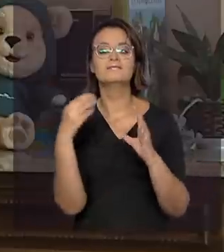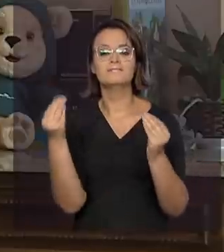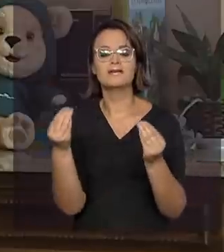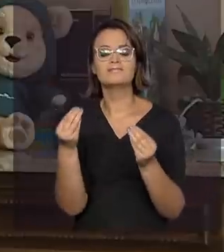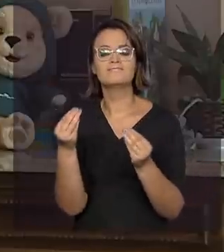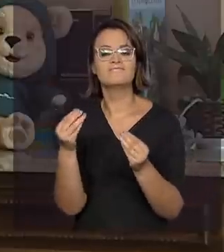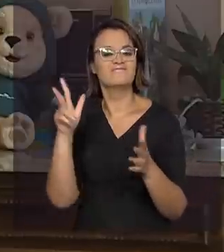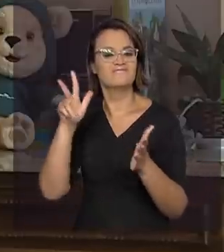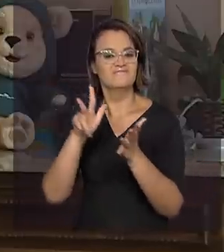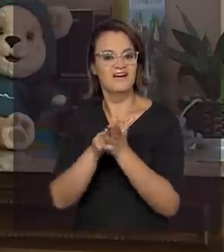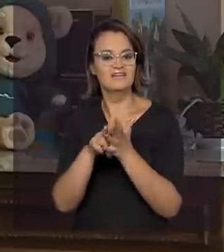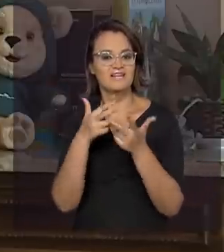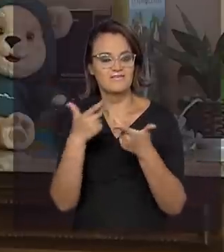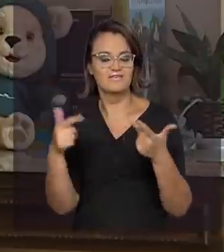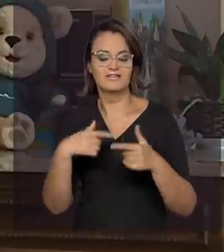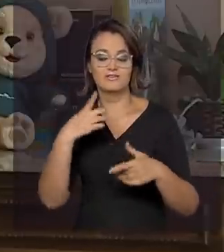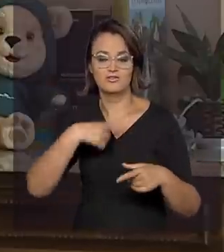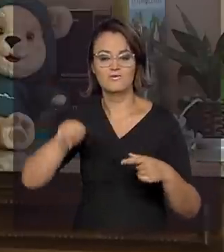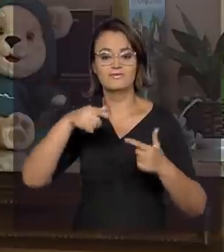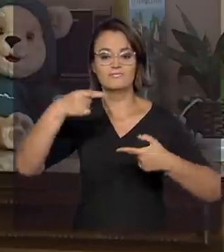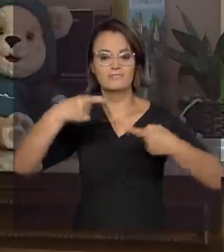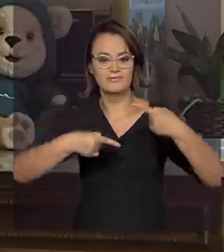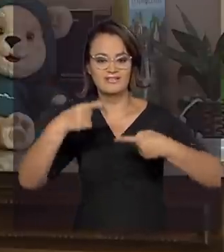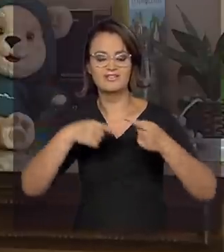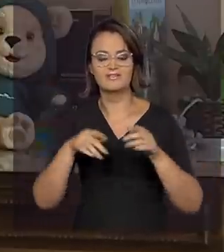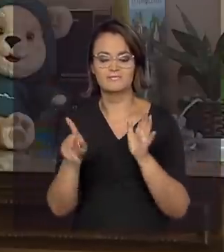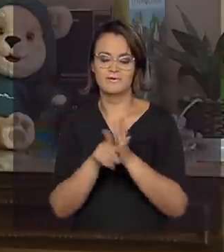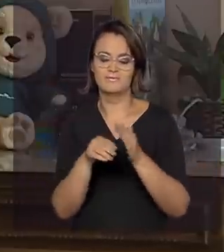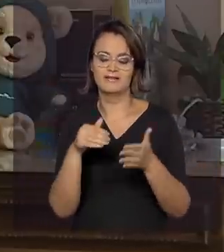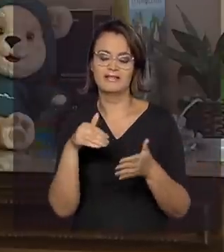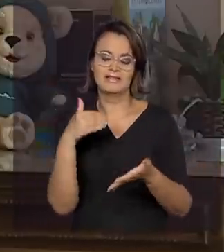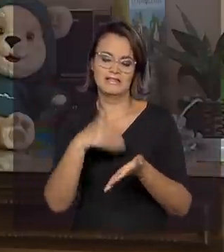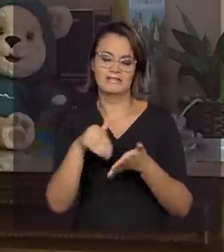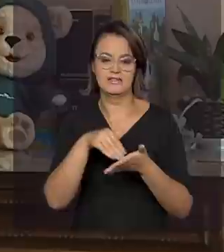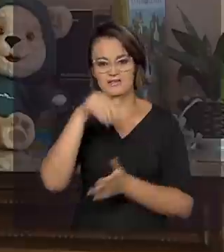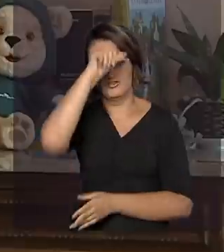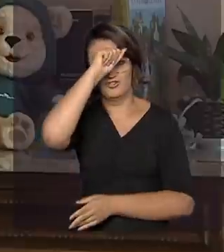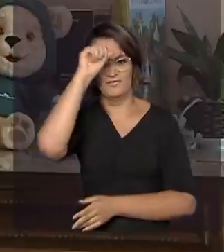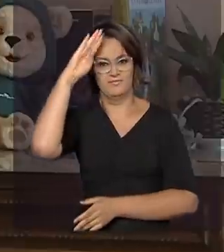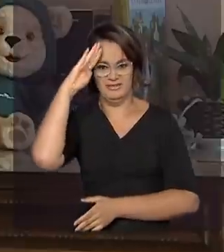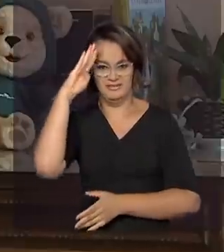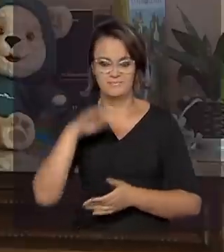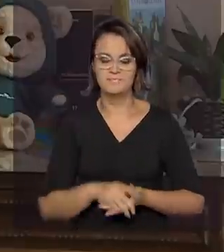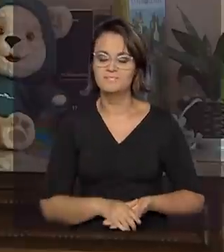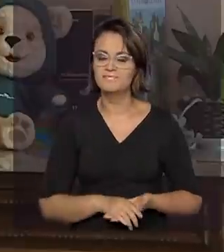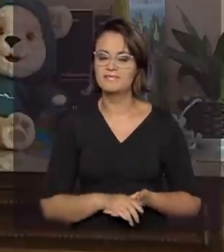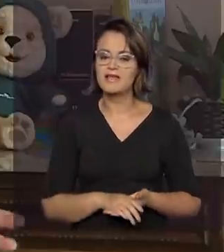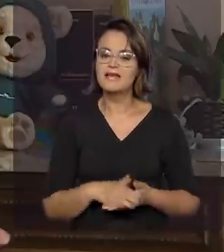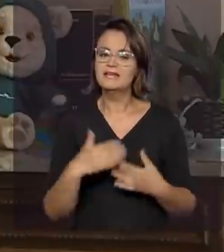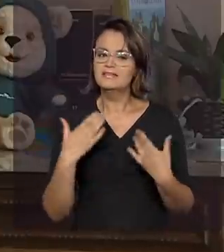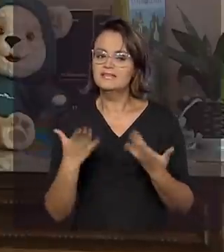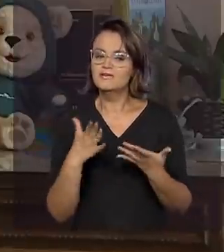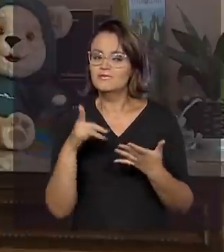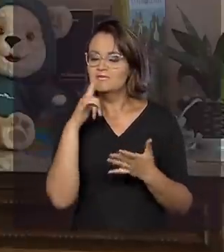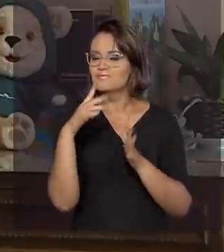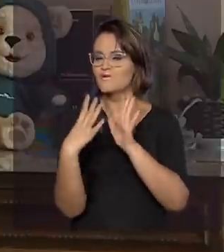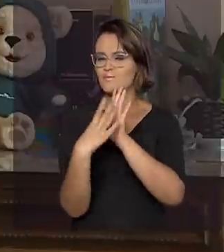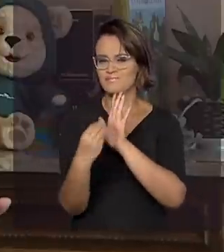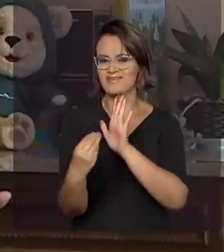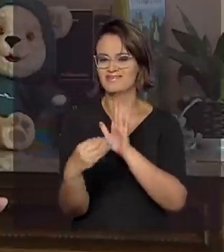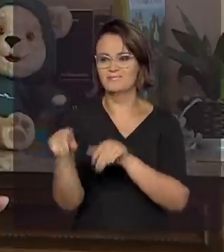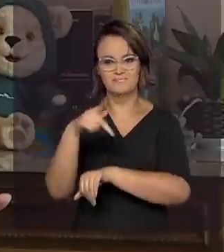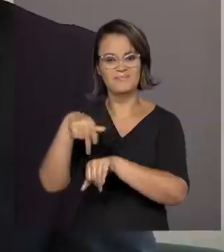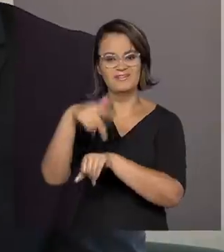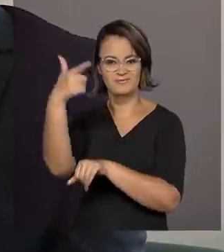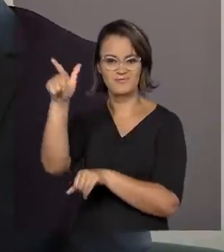calibrarmos nossas políticas na Secretaria de Alfabetização. Então, estamos, na verdade, imitando o que outros